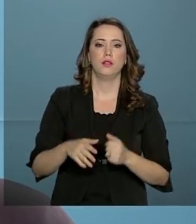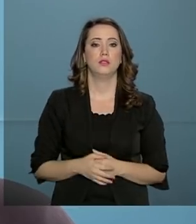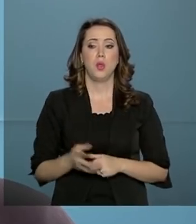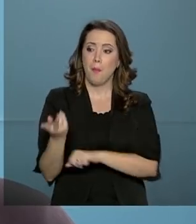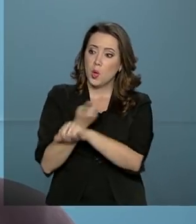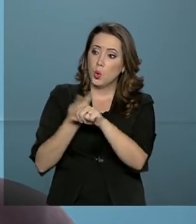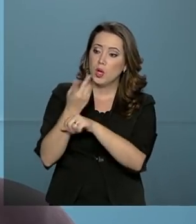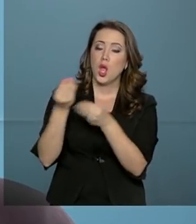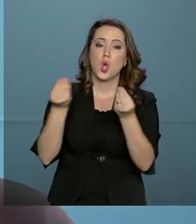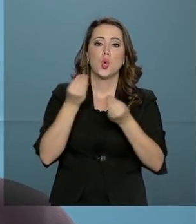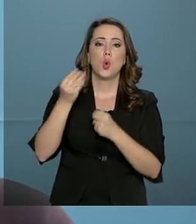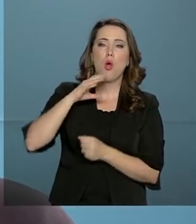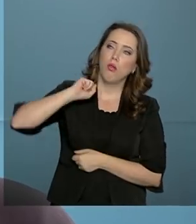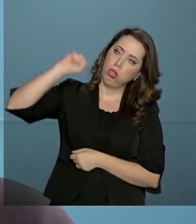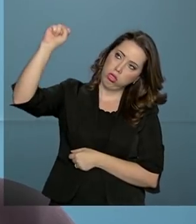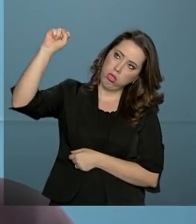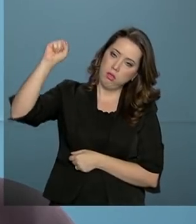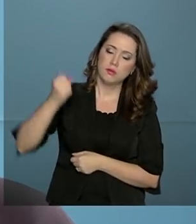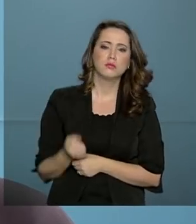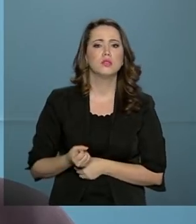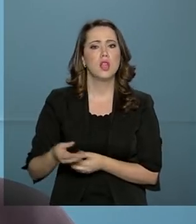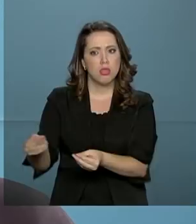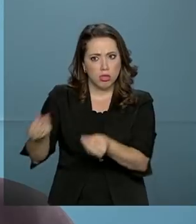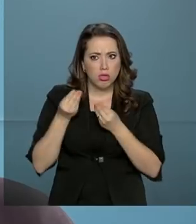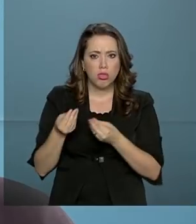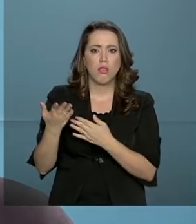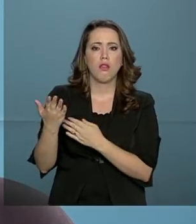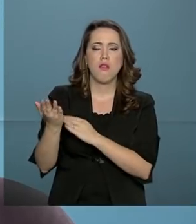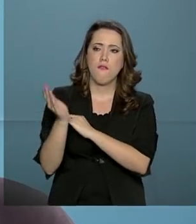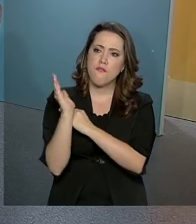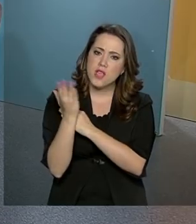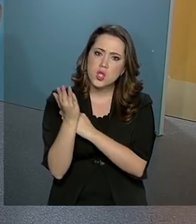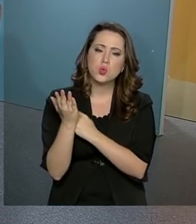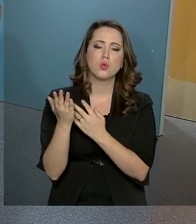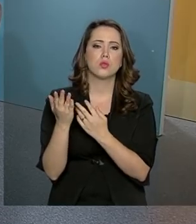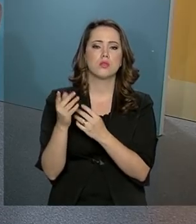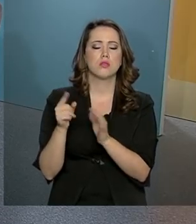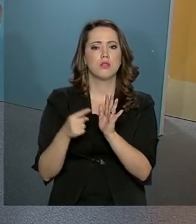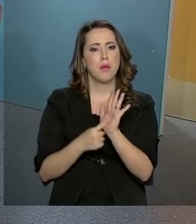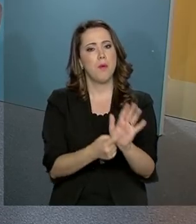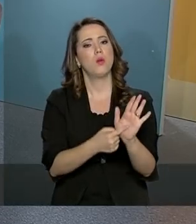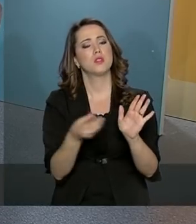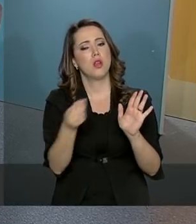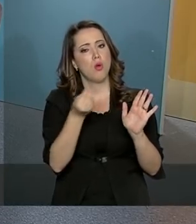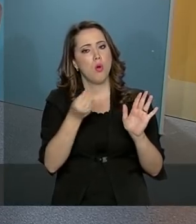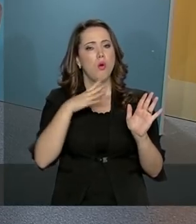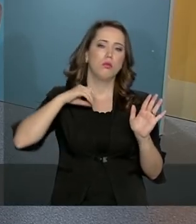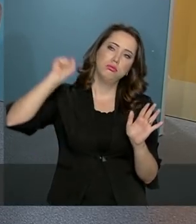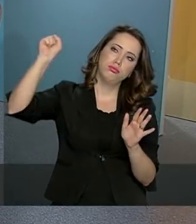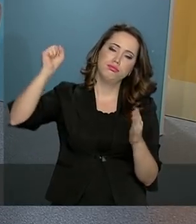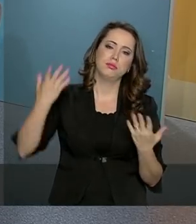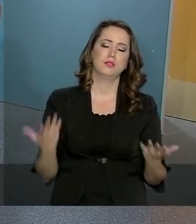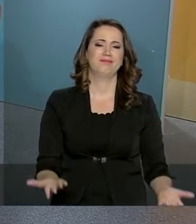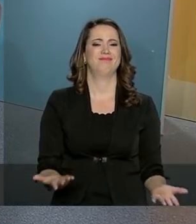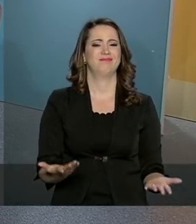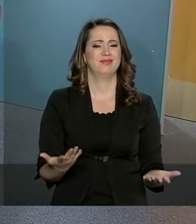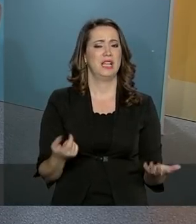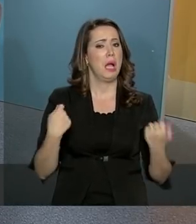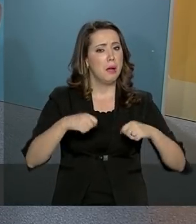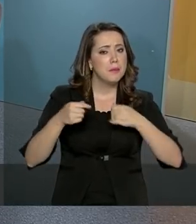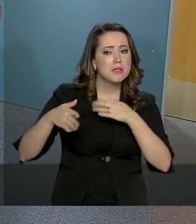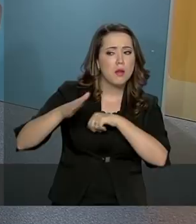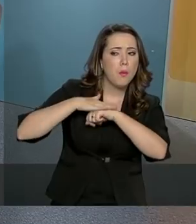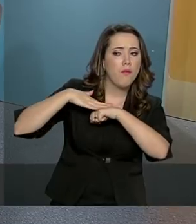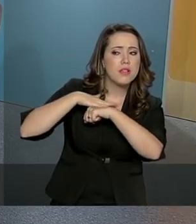vai receber vídeos ensinando como se enforcar. Então, nós estamos conversando com as redes sociais, até onde nós podemos ir juntos